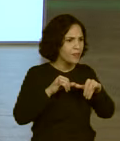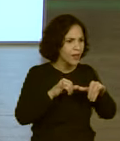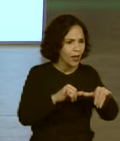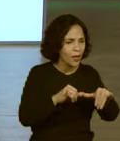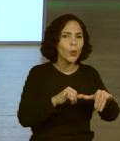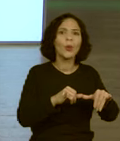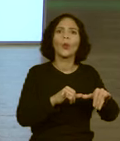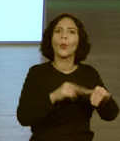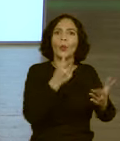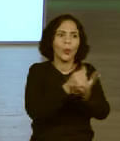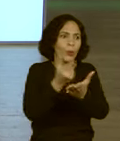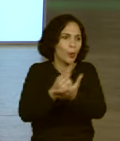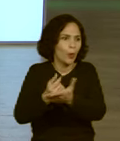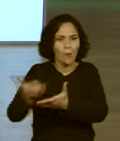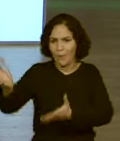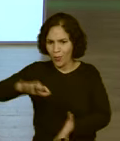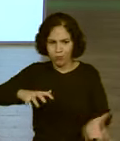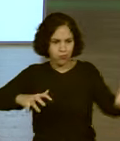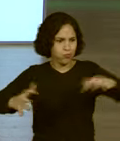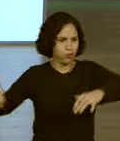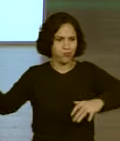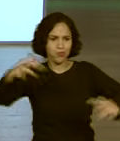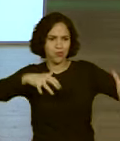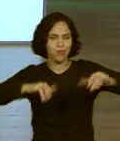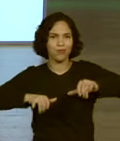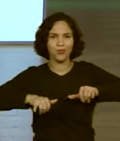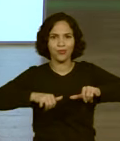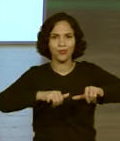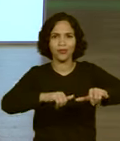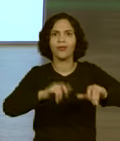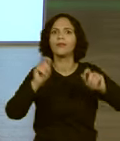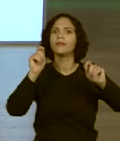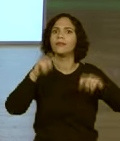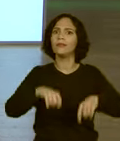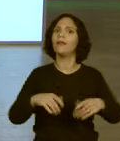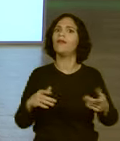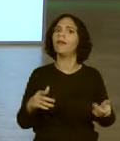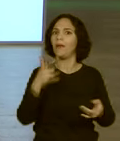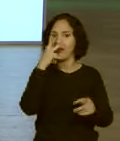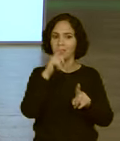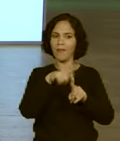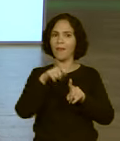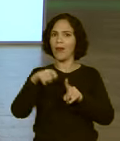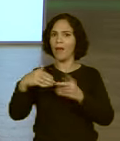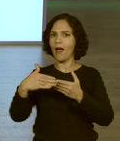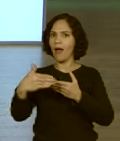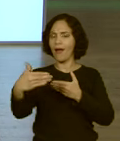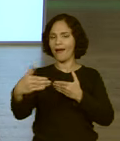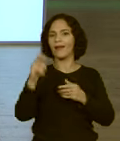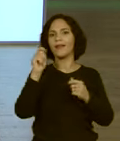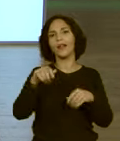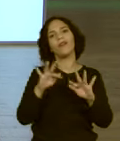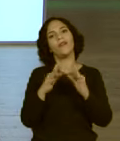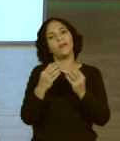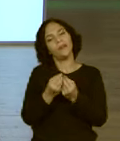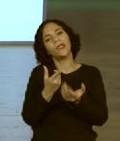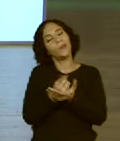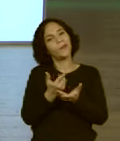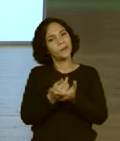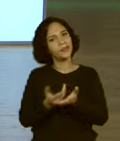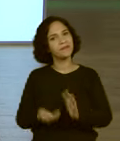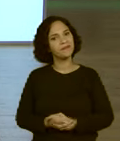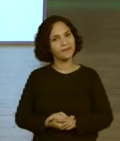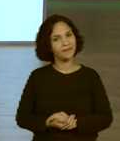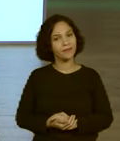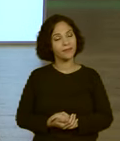dinheiro. Pois é, esse dinheiro aí dá para sustentar até alguns meses, né? De compra da família, tá?